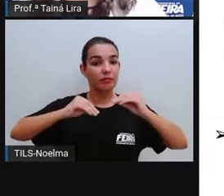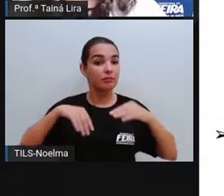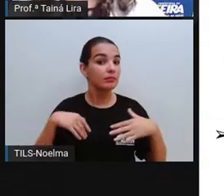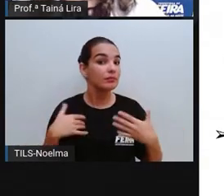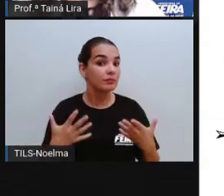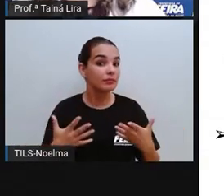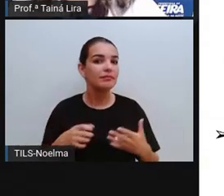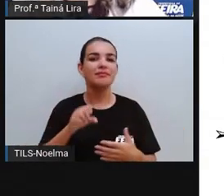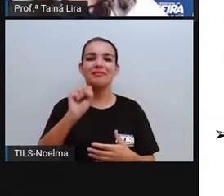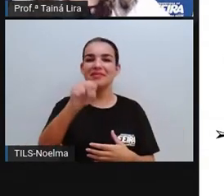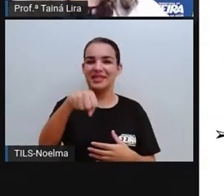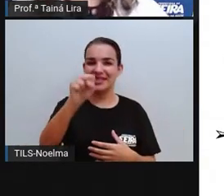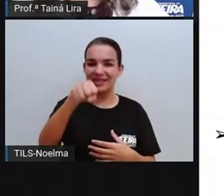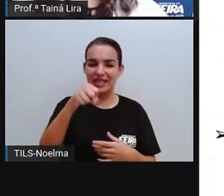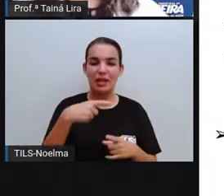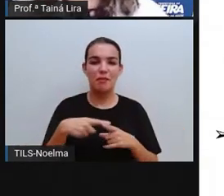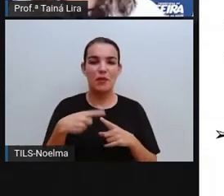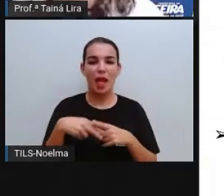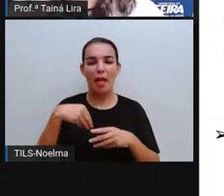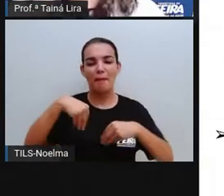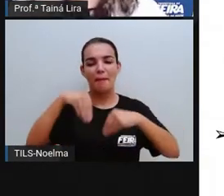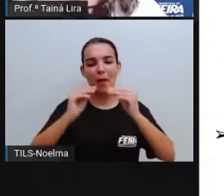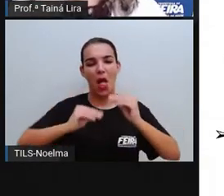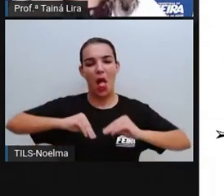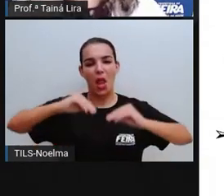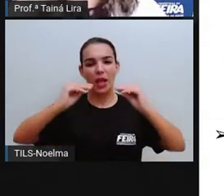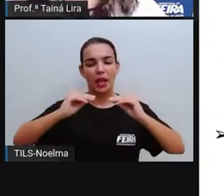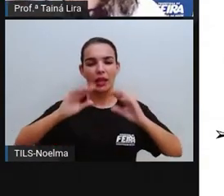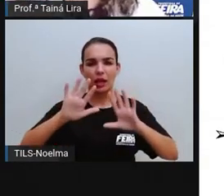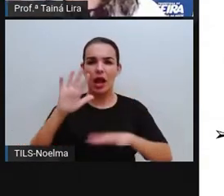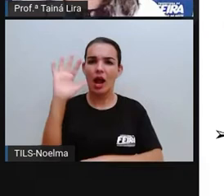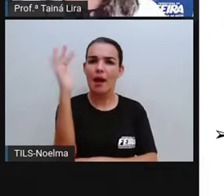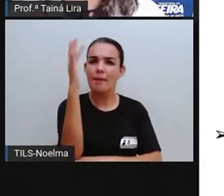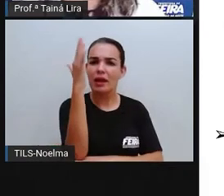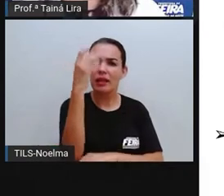A palha é, porque ela é mole, né? E a madeira?